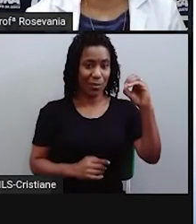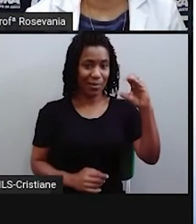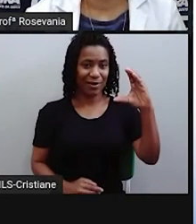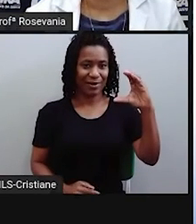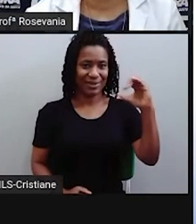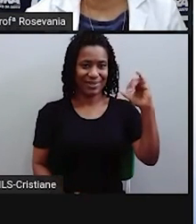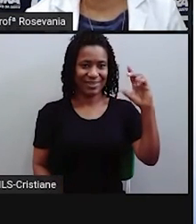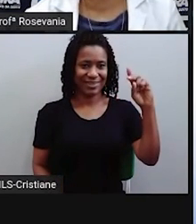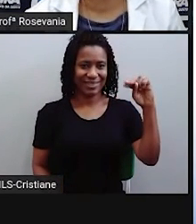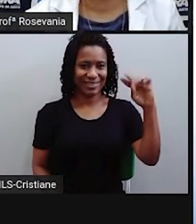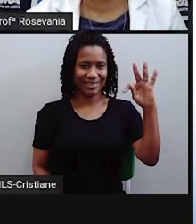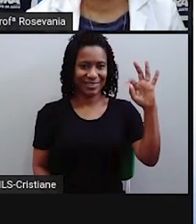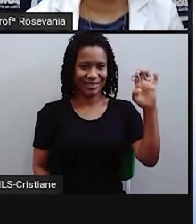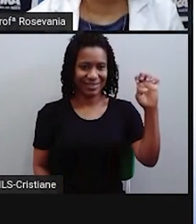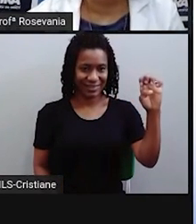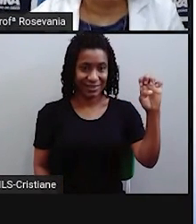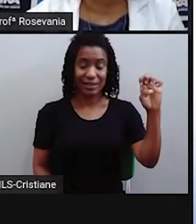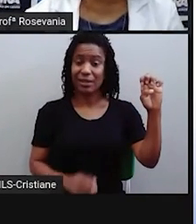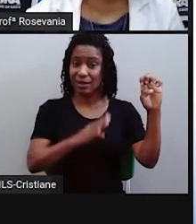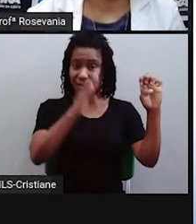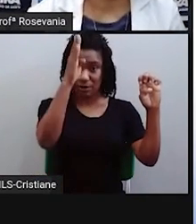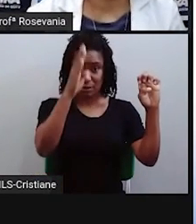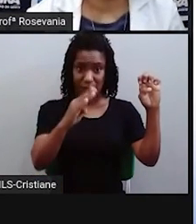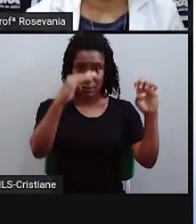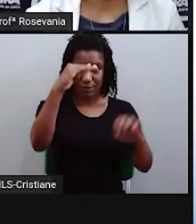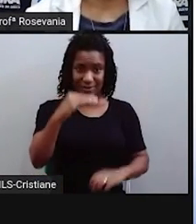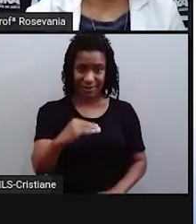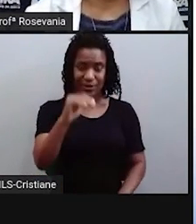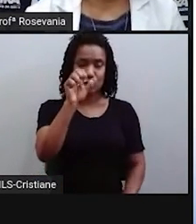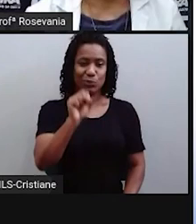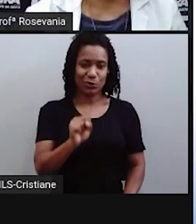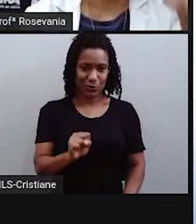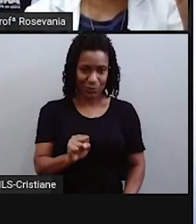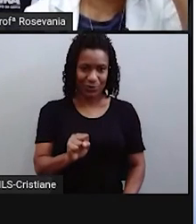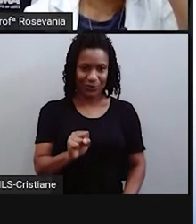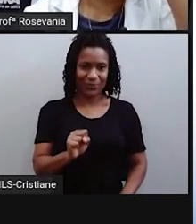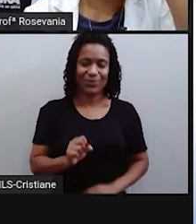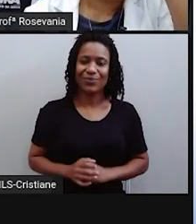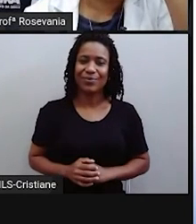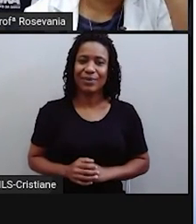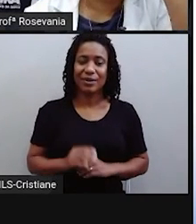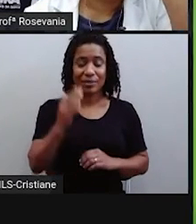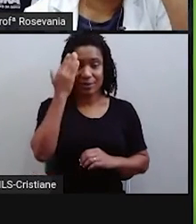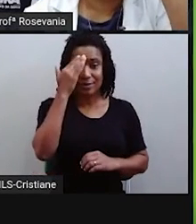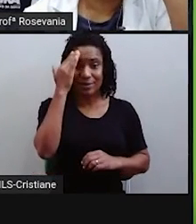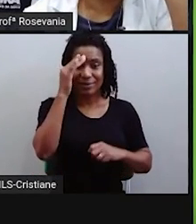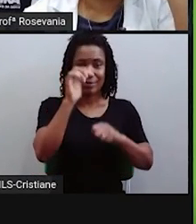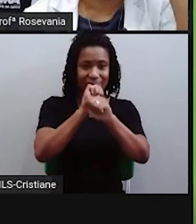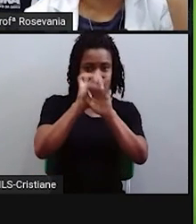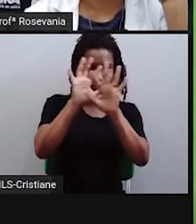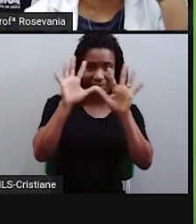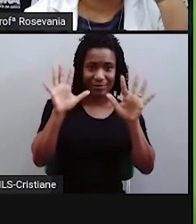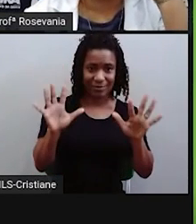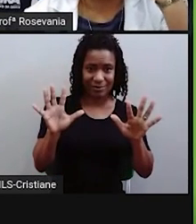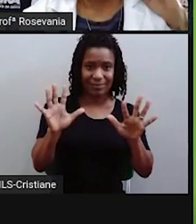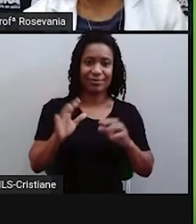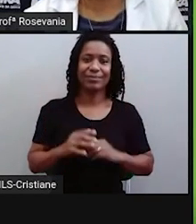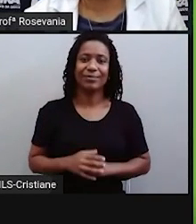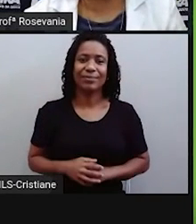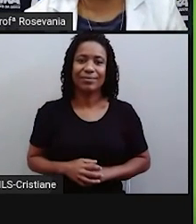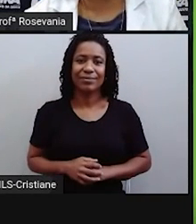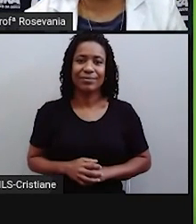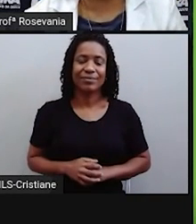no hemisfério sul, uma pequena porção no hemisfério norte. Viu? Aí, só para vocês já irem relembrando. Então, para fechar aqui,